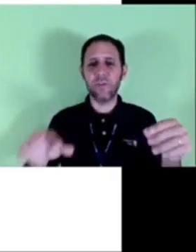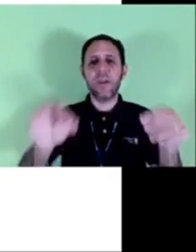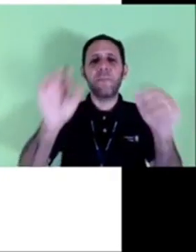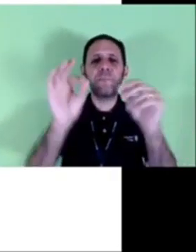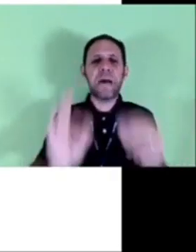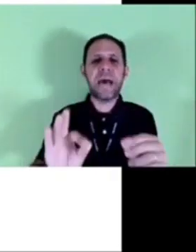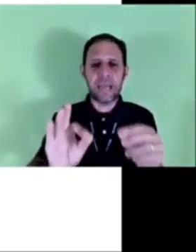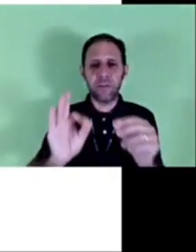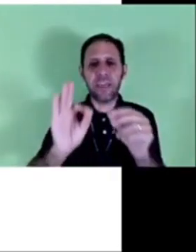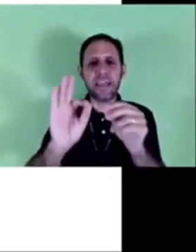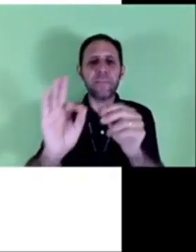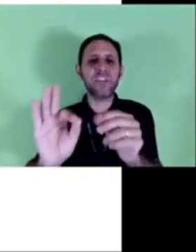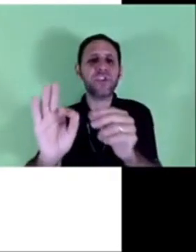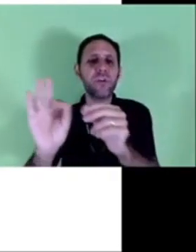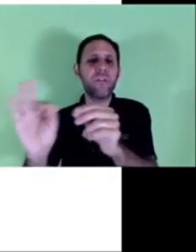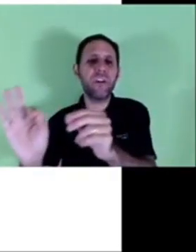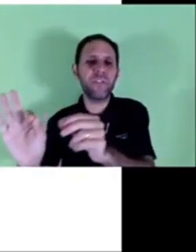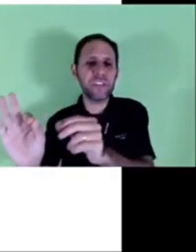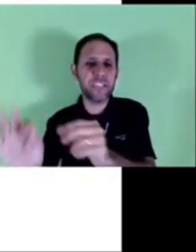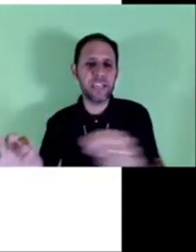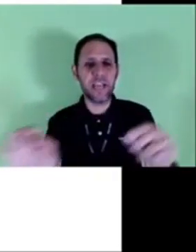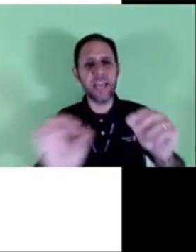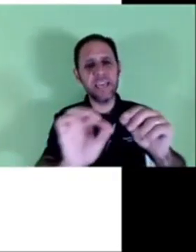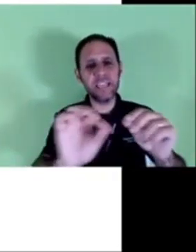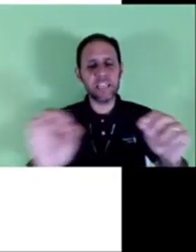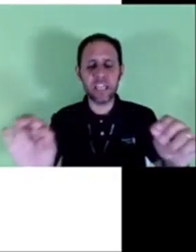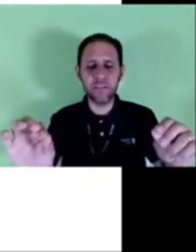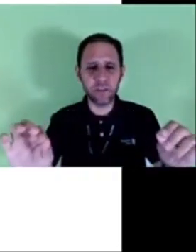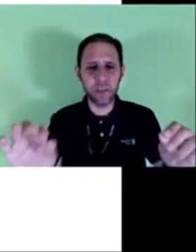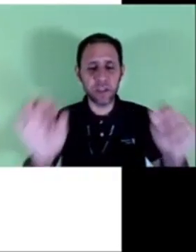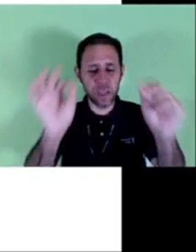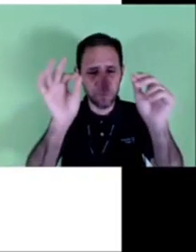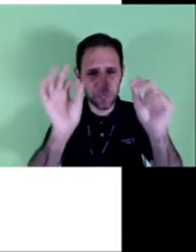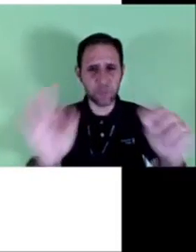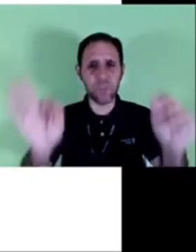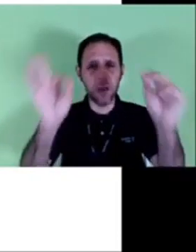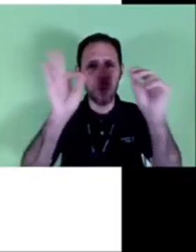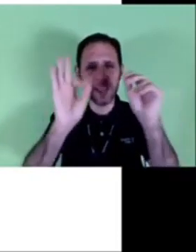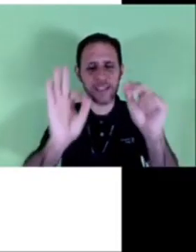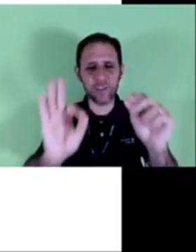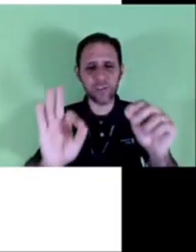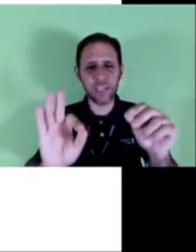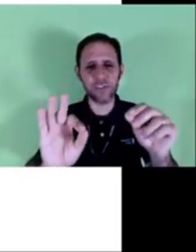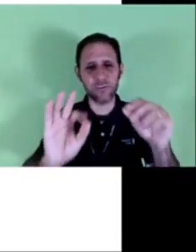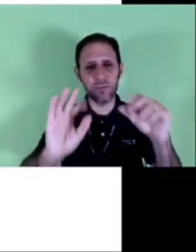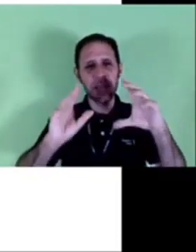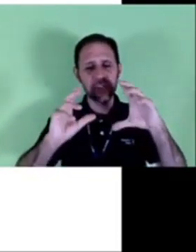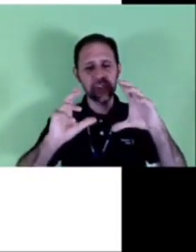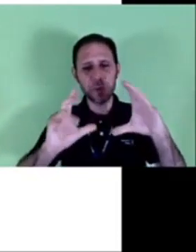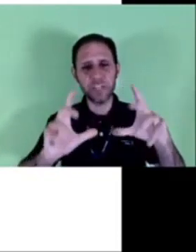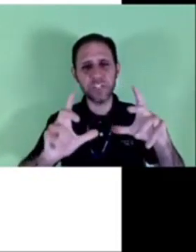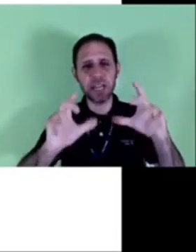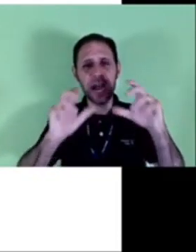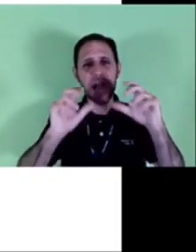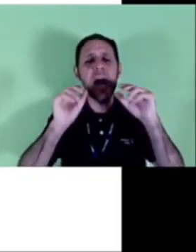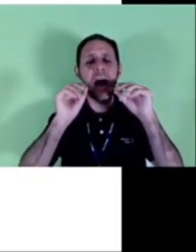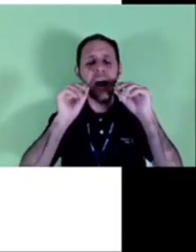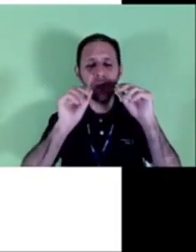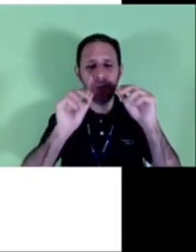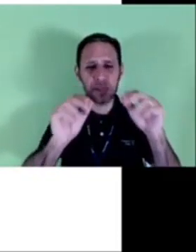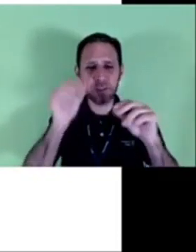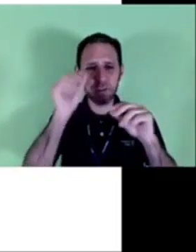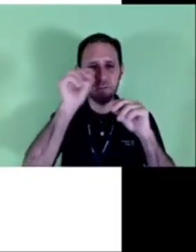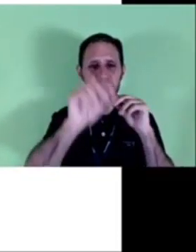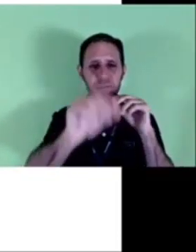endereço. Para! O que a pessoa vai fazer? E aí, que está em vermelho, repito, não entra no texto. É só para indicar